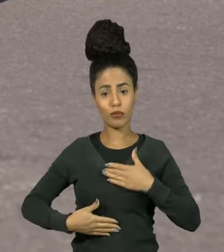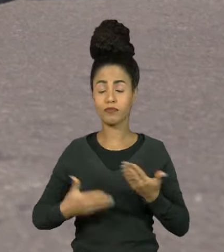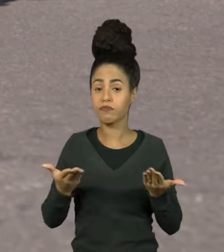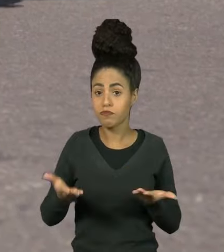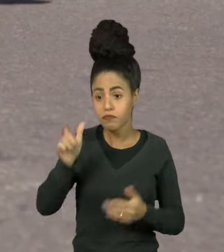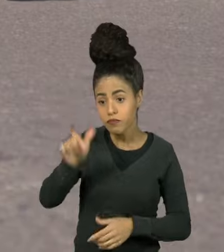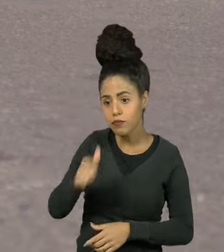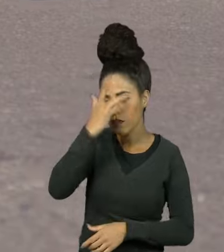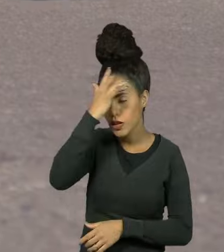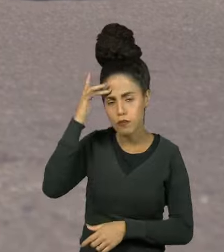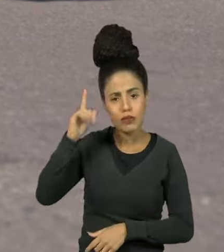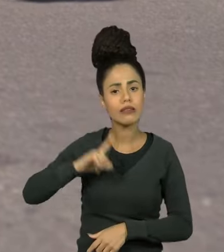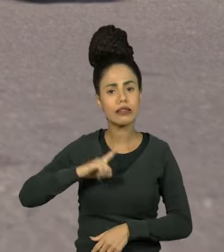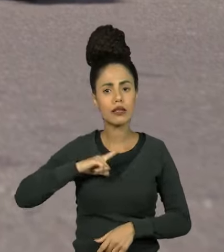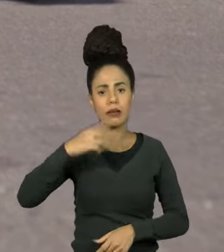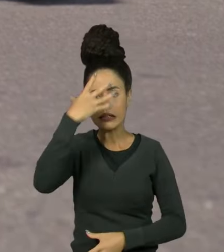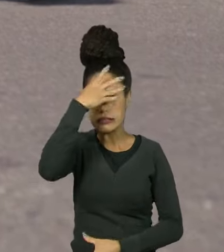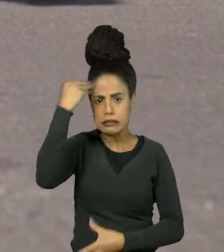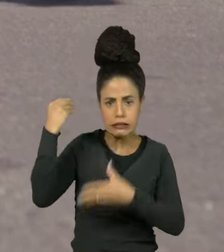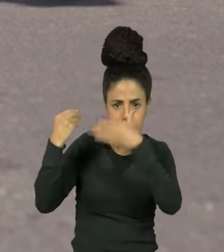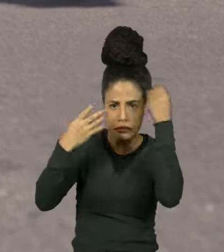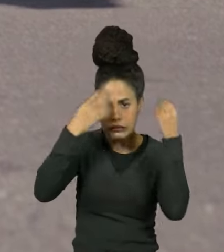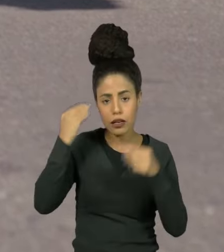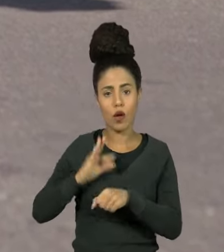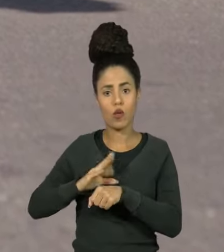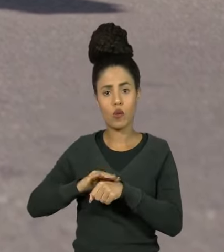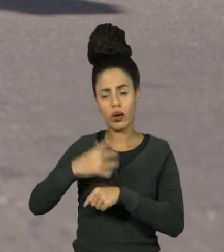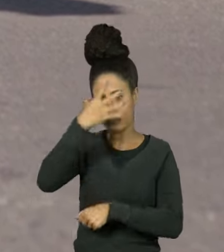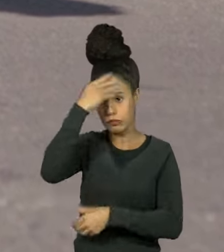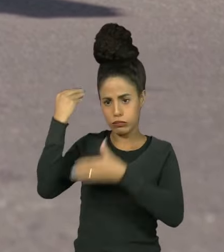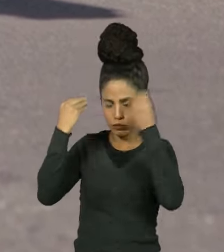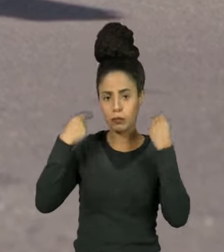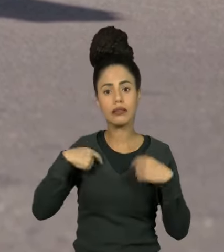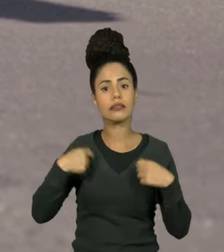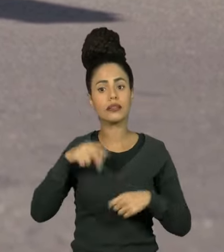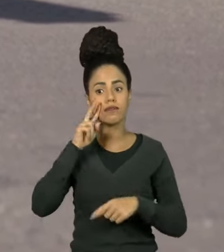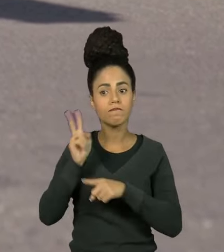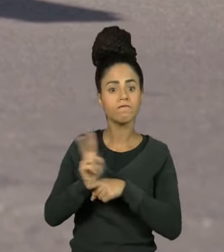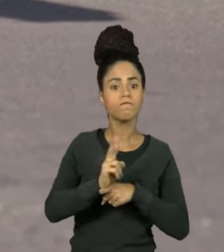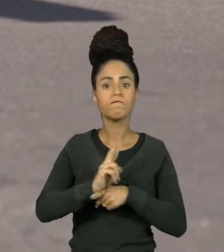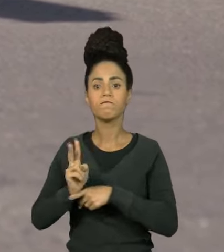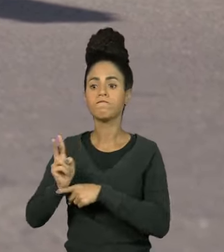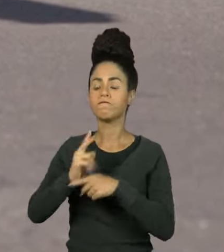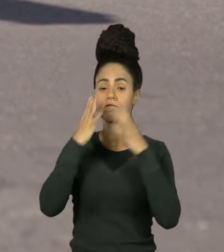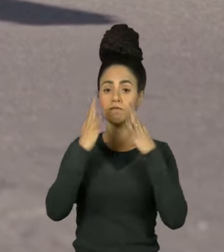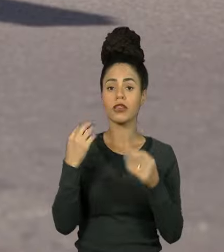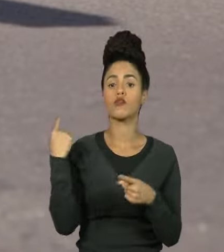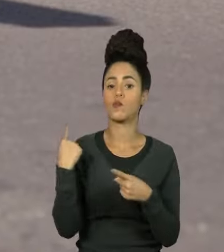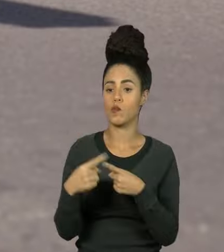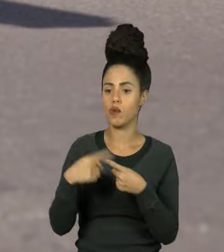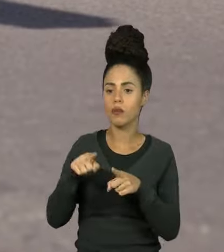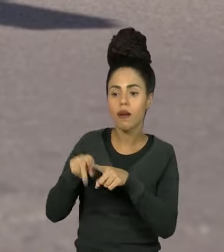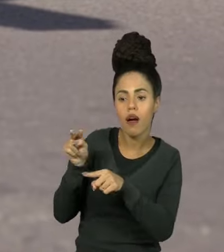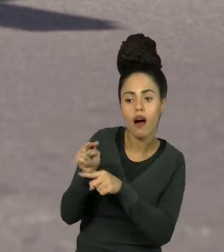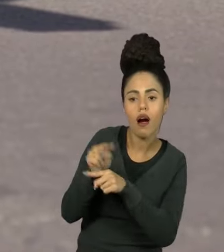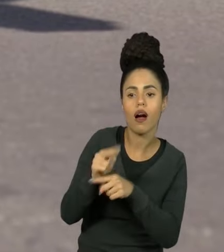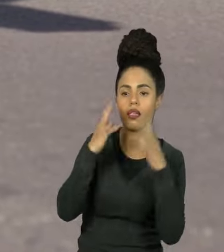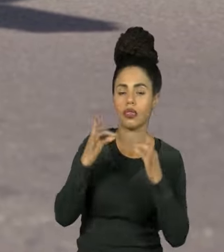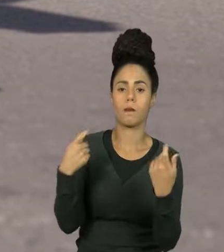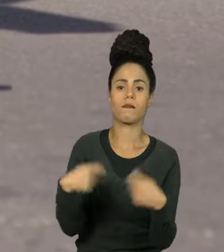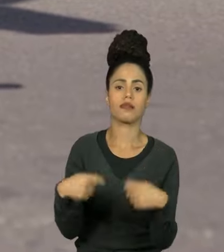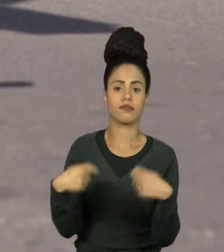Pacientes com Alzheimer demandam atenção redobrada, tanto dos médicos quanto dos cuidadores.